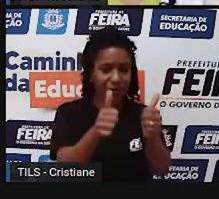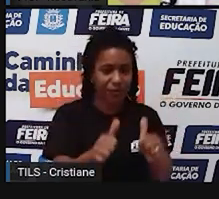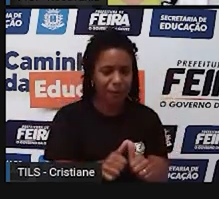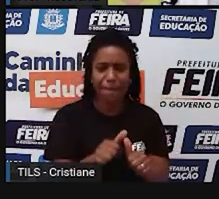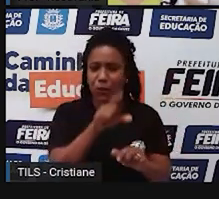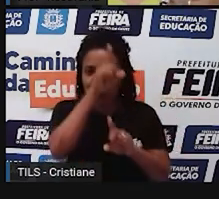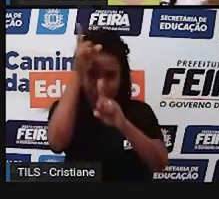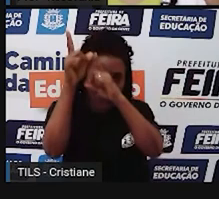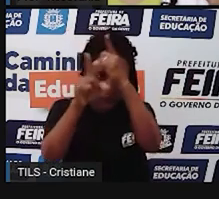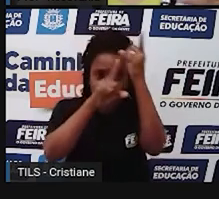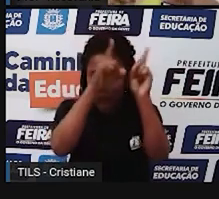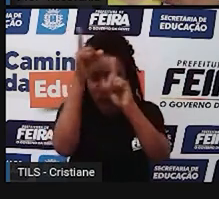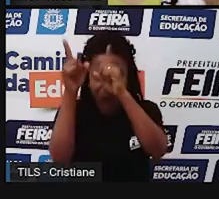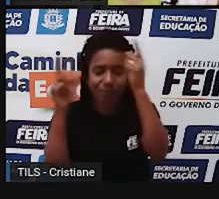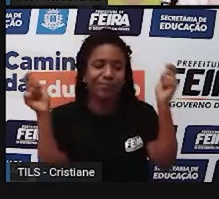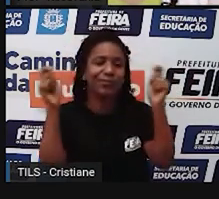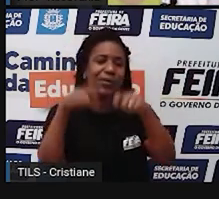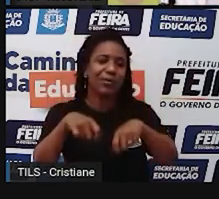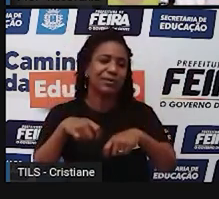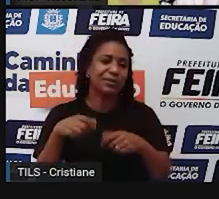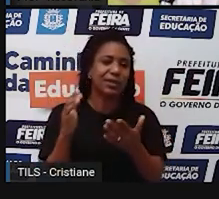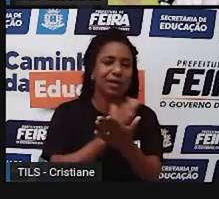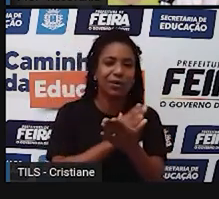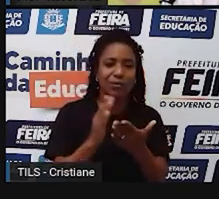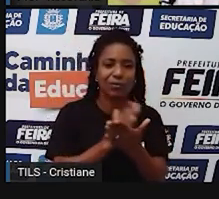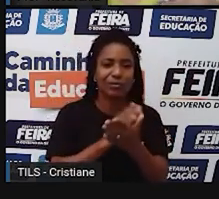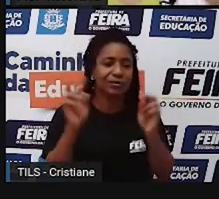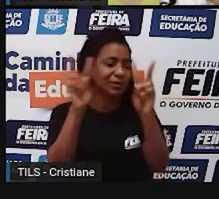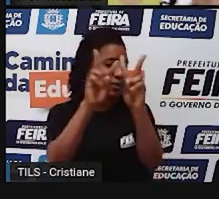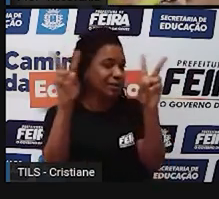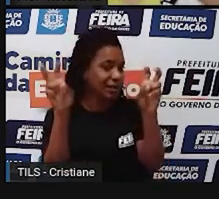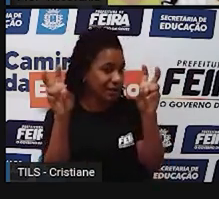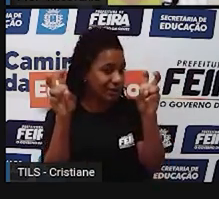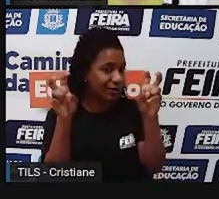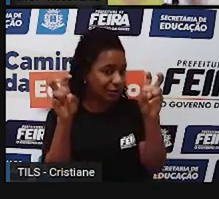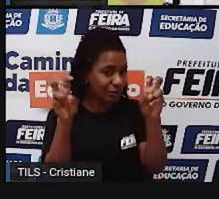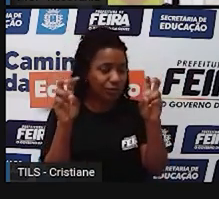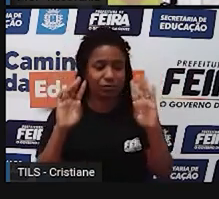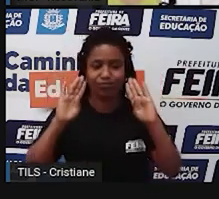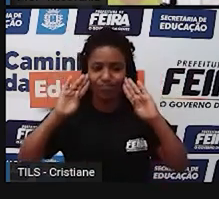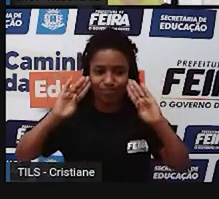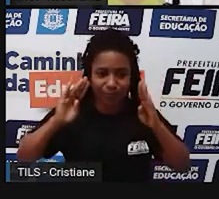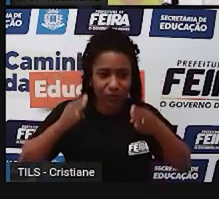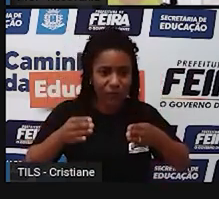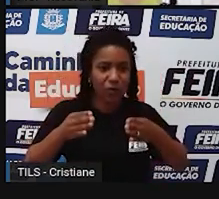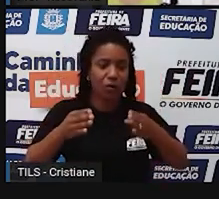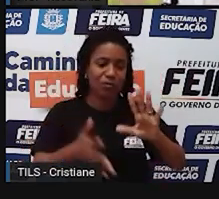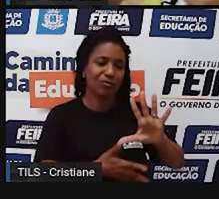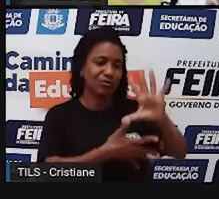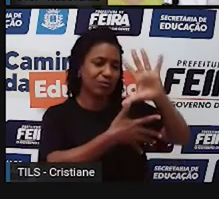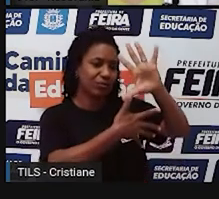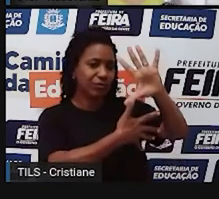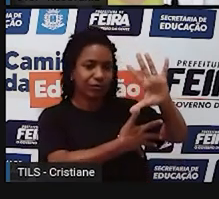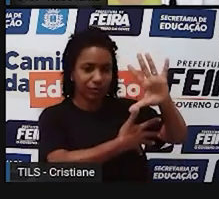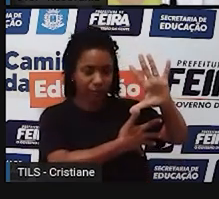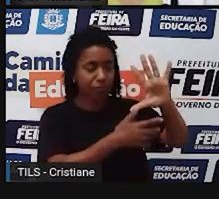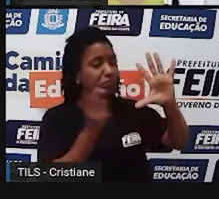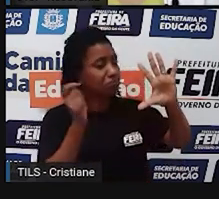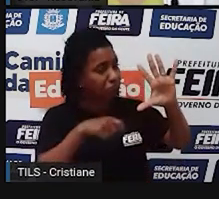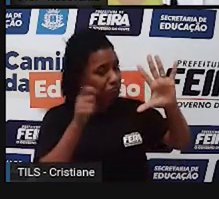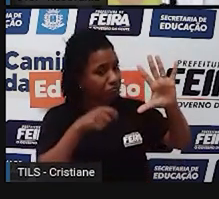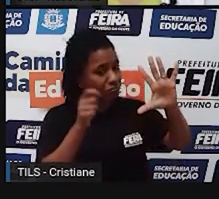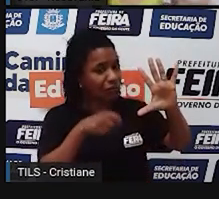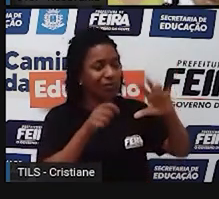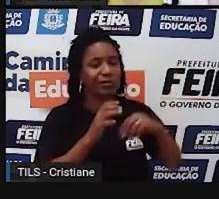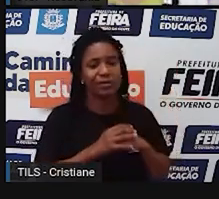quiser. Mas existem alguns assuntos, bora dizer assim, né, recorrentes nos mapas que podem ajudar